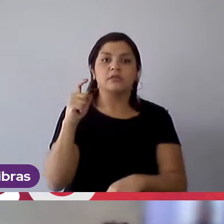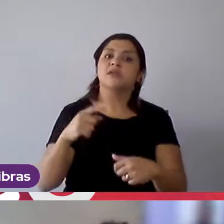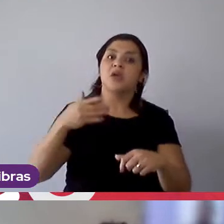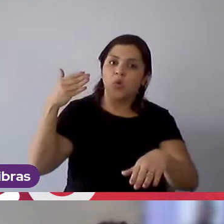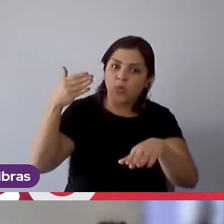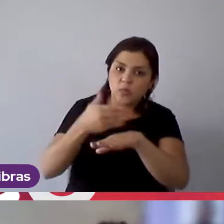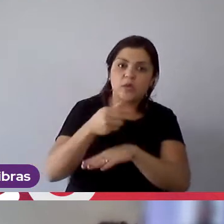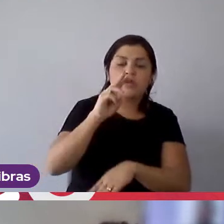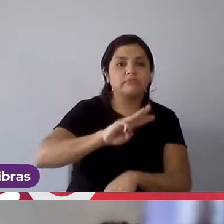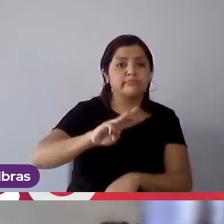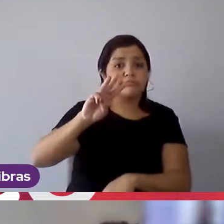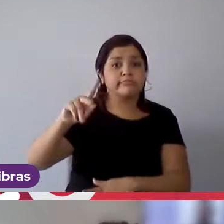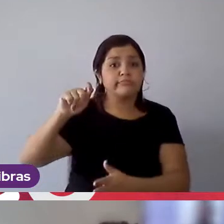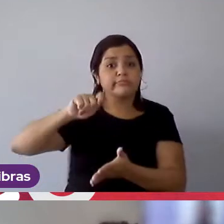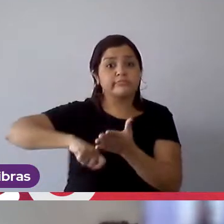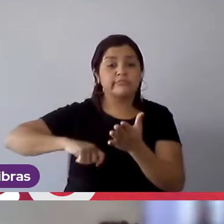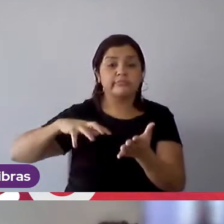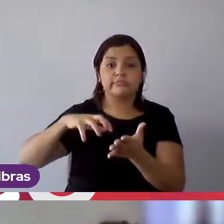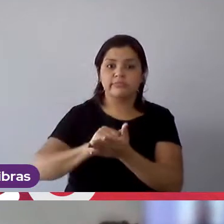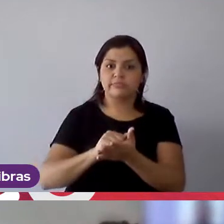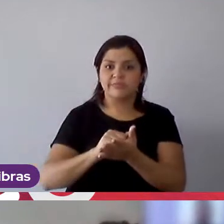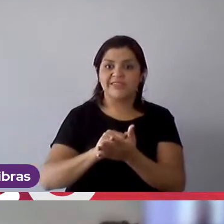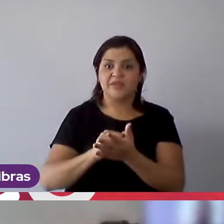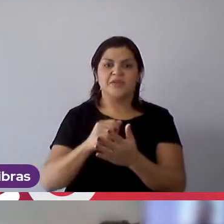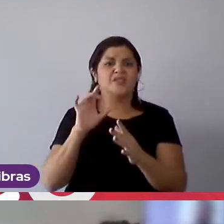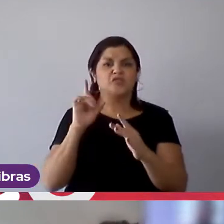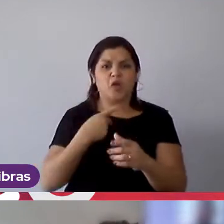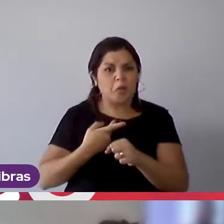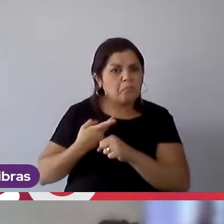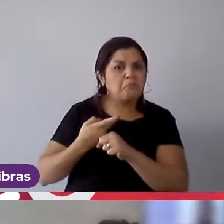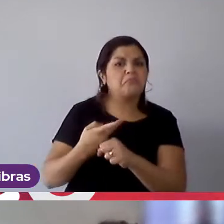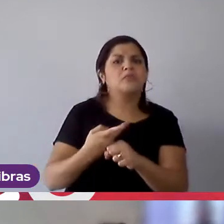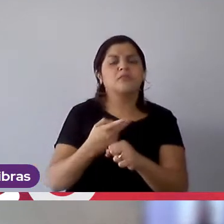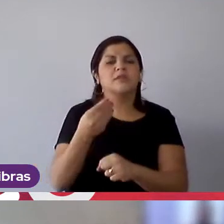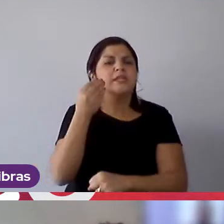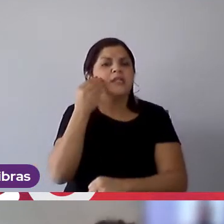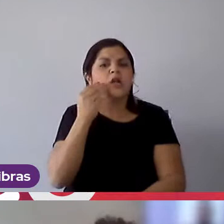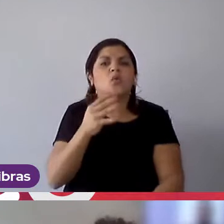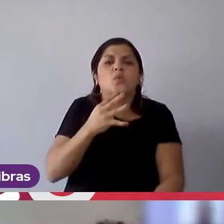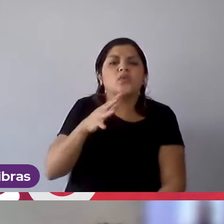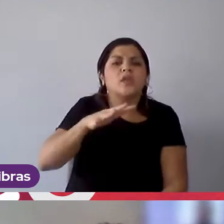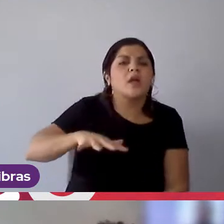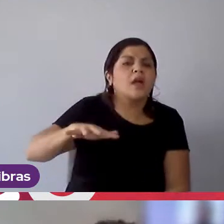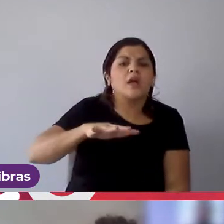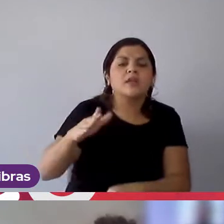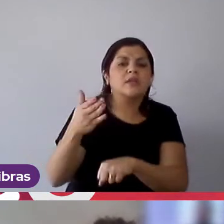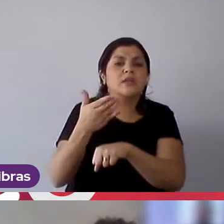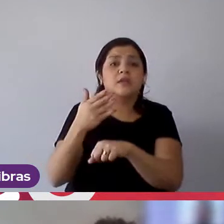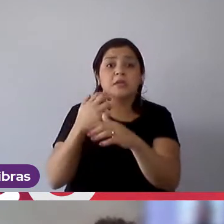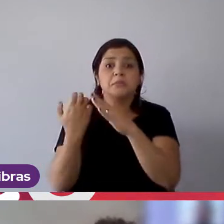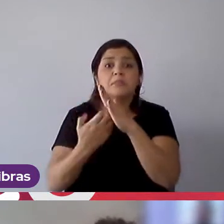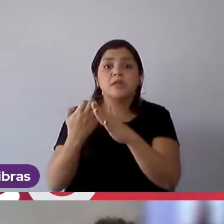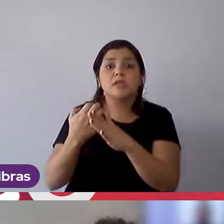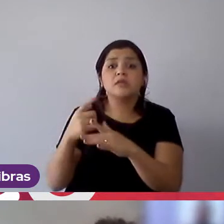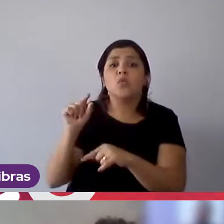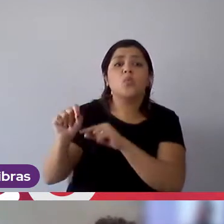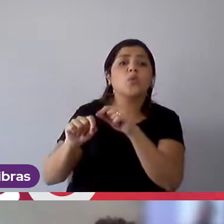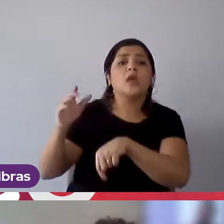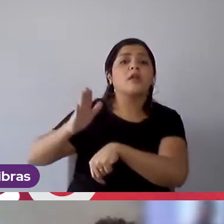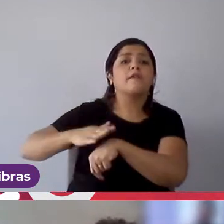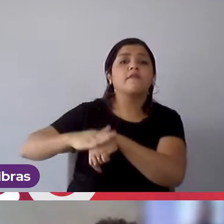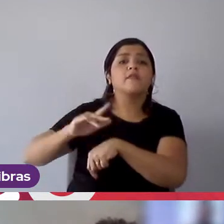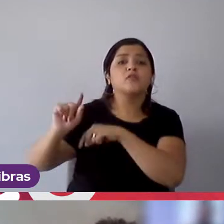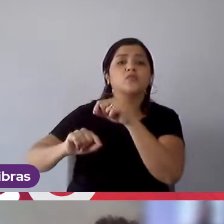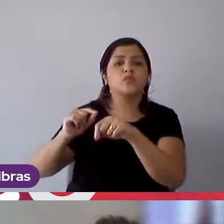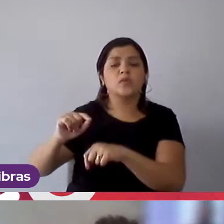site e me inscrevi. Mas eu não deixei por ali. Eu fui atrás de conhecer a Mondelez. Ah, por que eu estou me inscrevendo na Mondelez? Eu